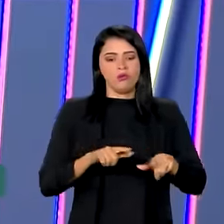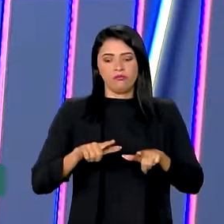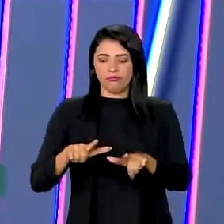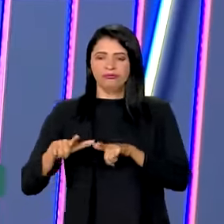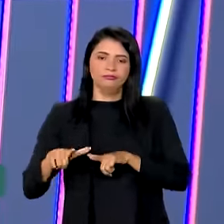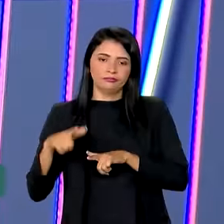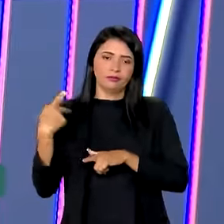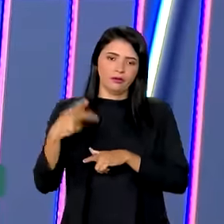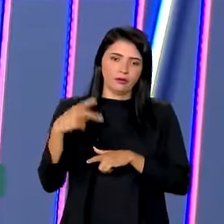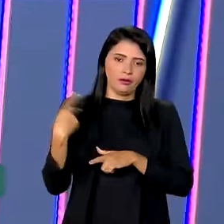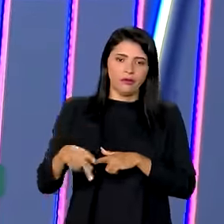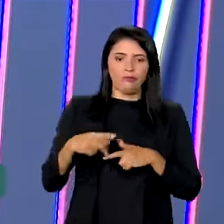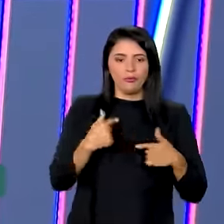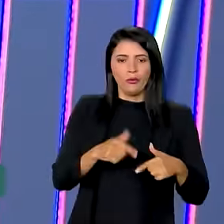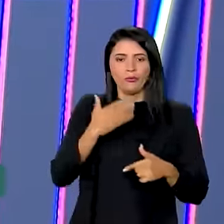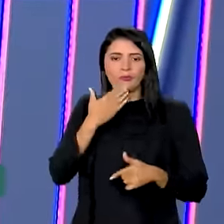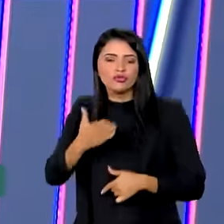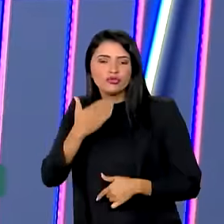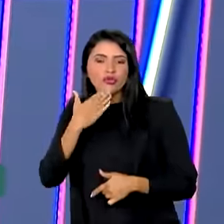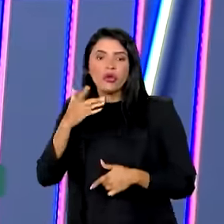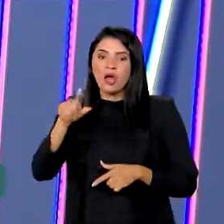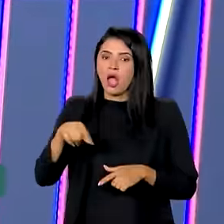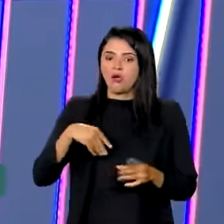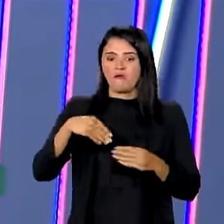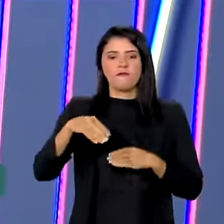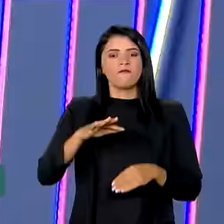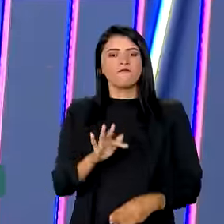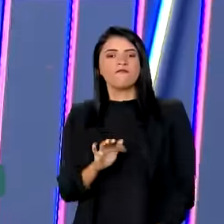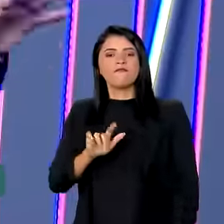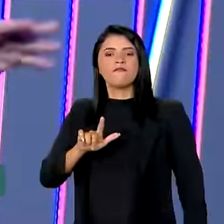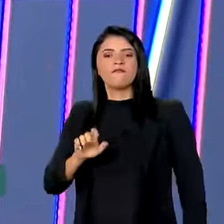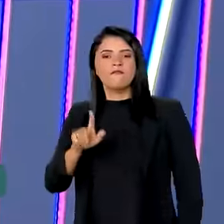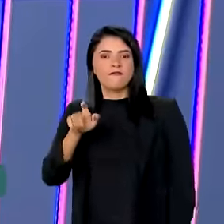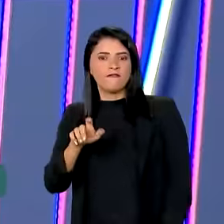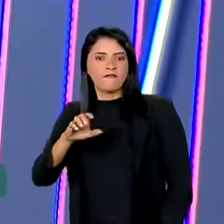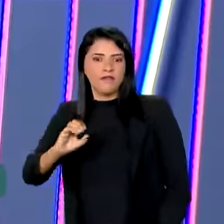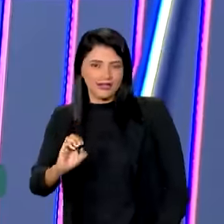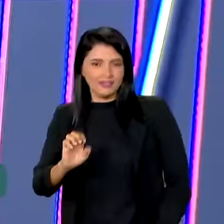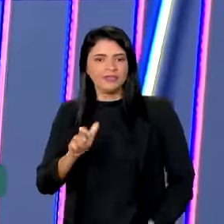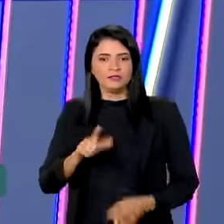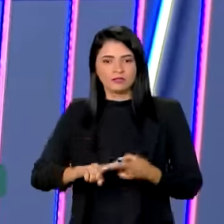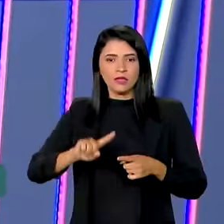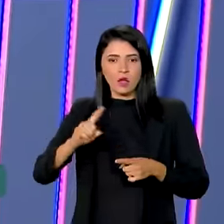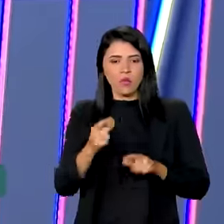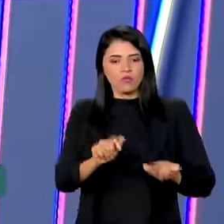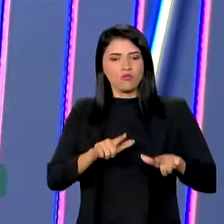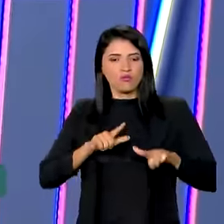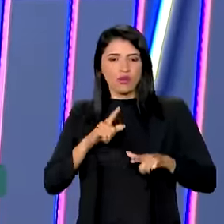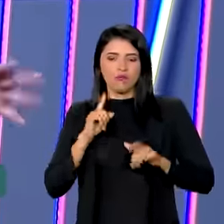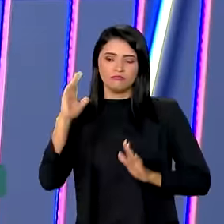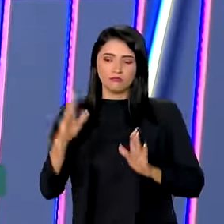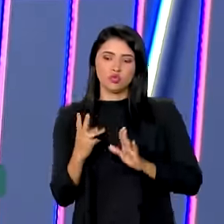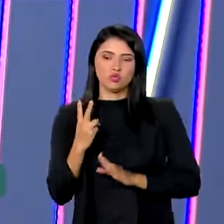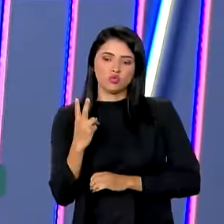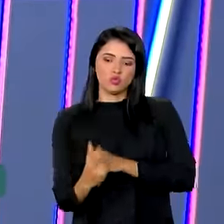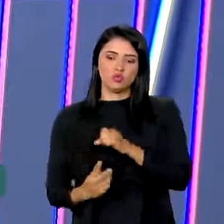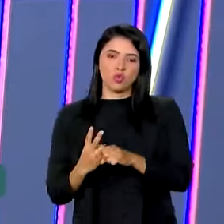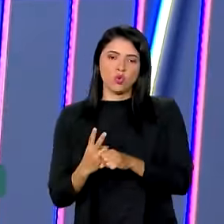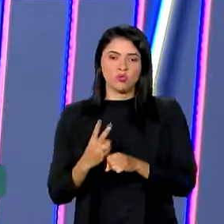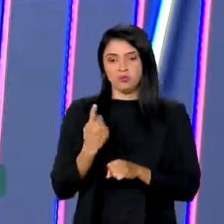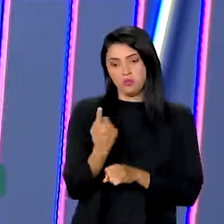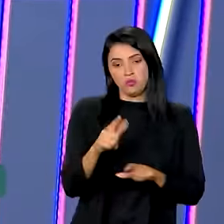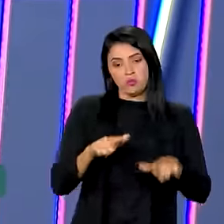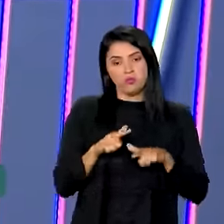operação. Agora é licença flex, uma licença por três anos, uma licença por quatro